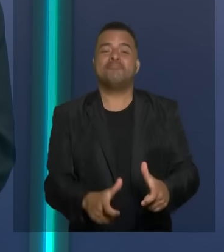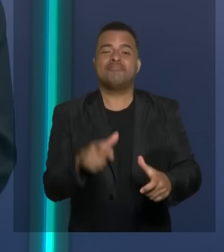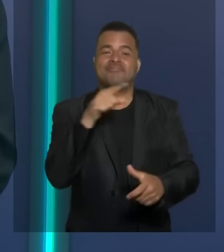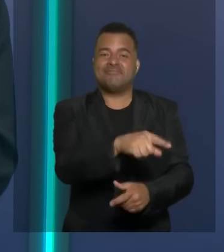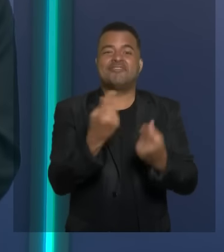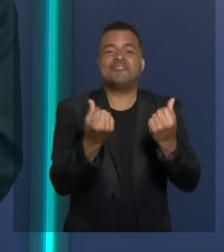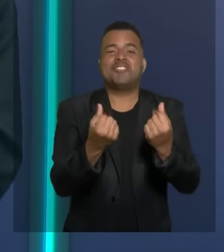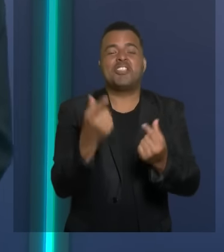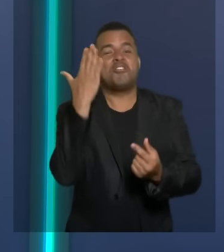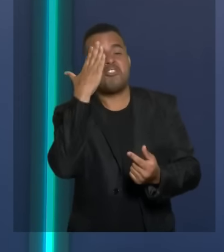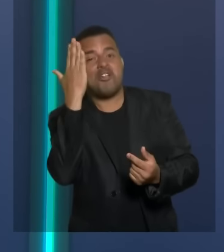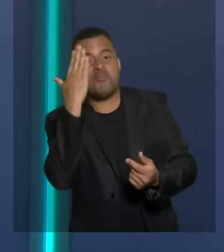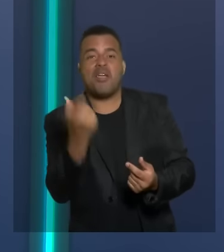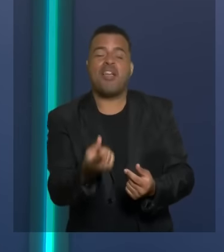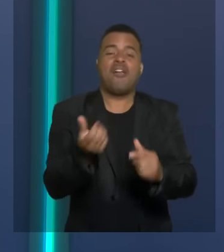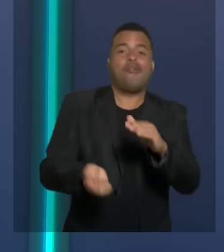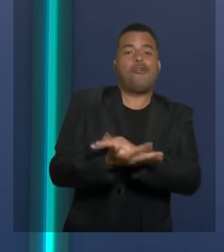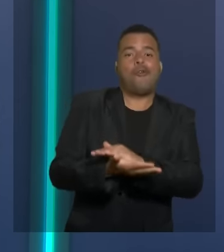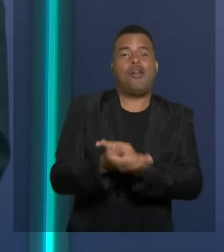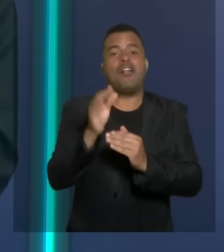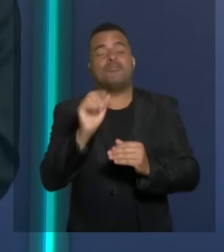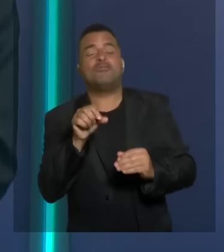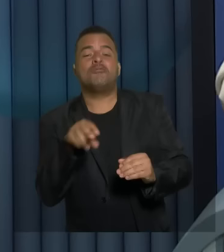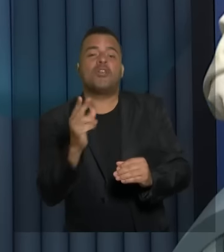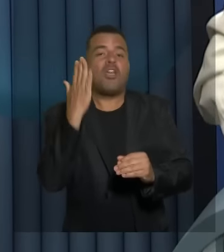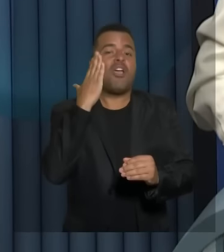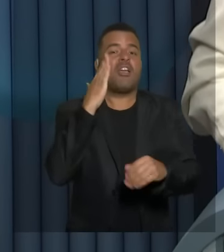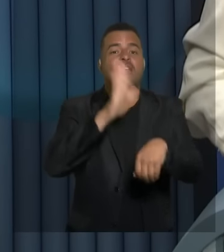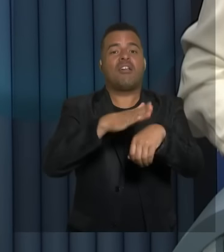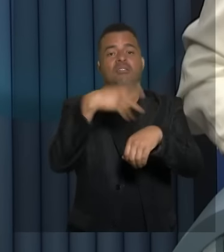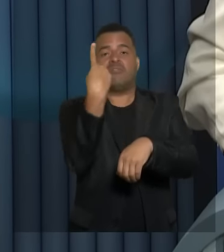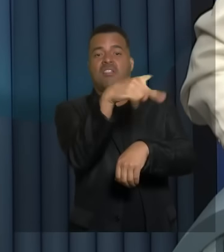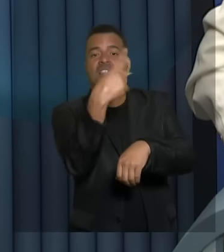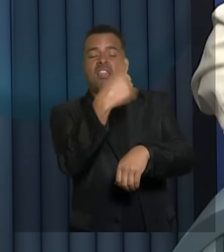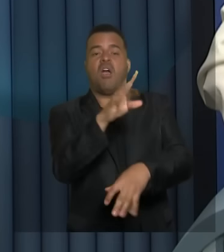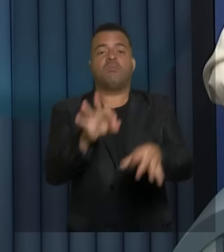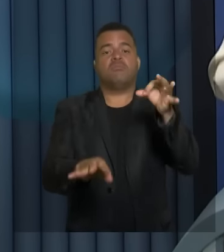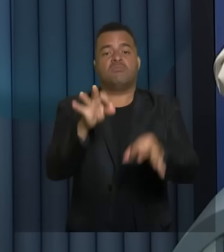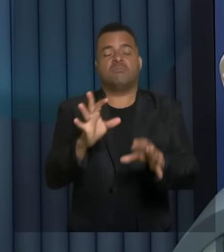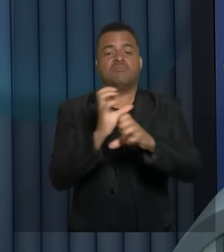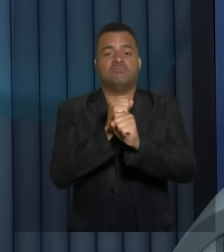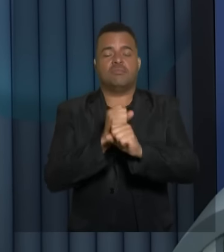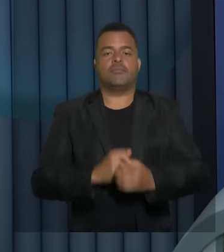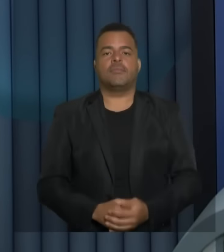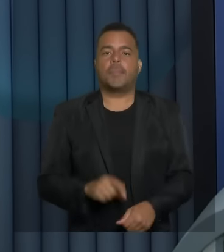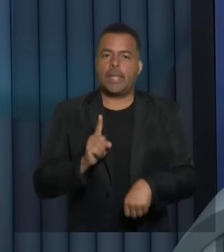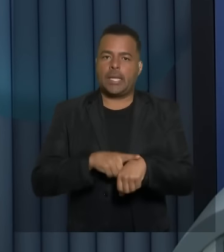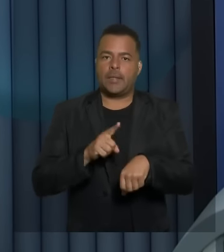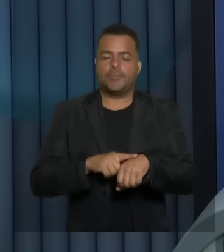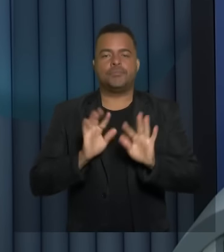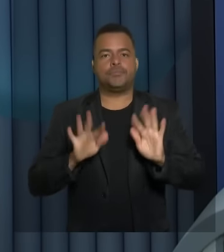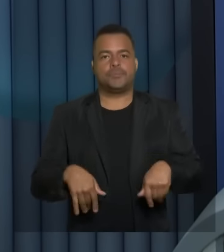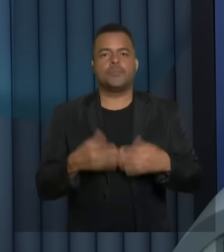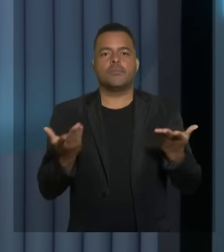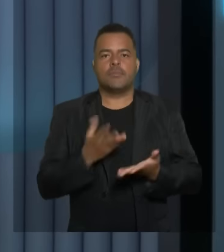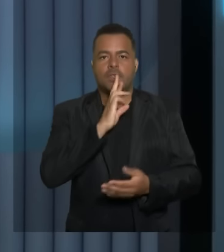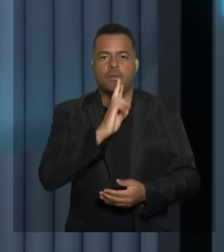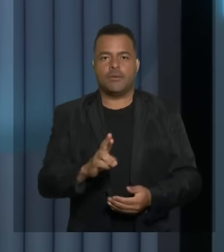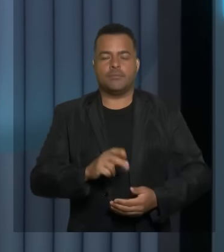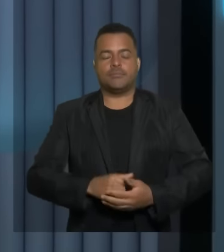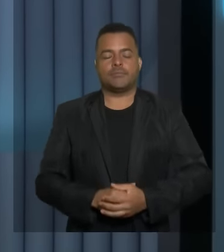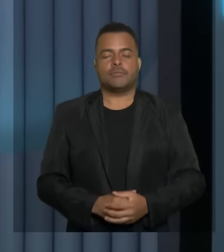município é lá são os técnicos do tribunal de contas que audita o município tempo encerrado candidato um minuto e 15 segundos para a réplica